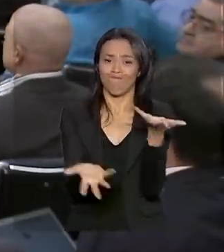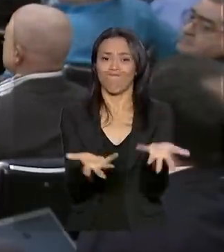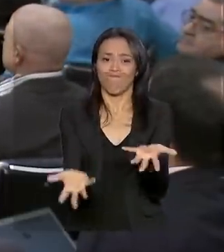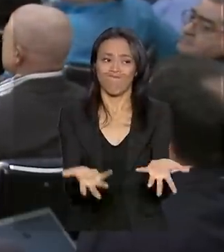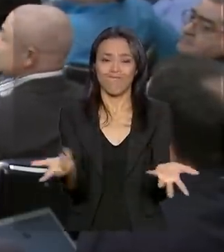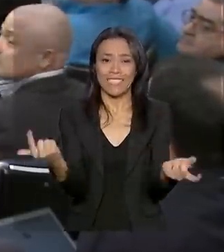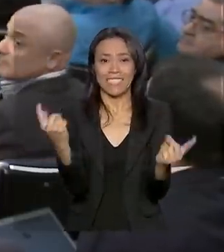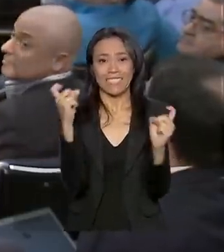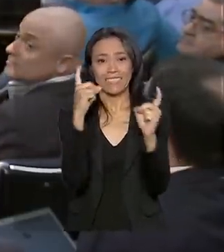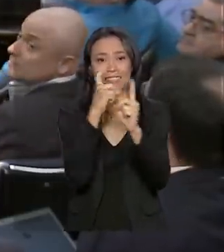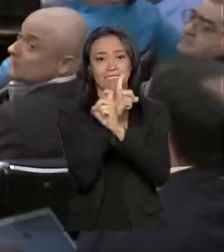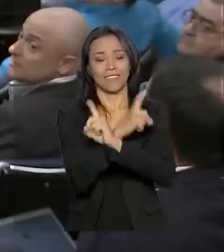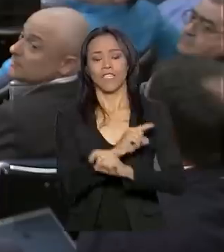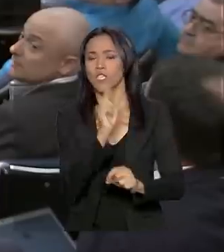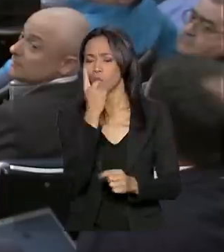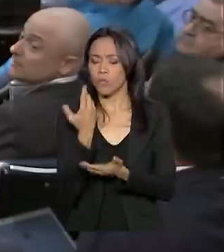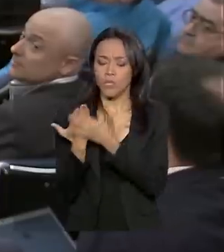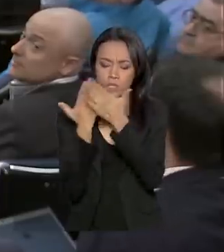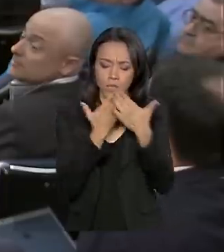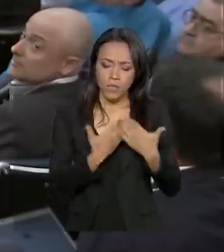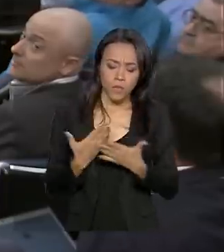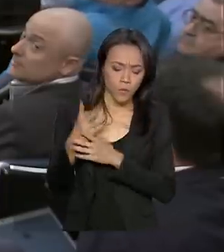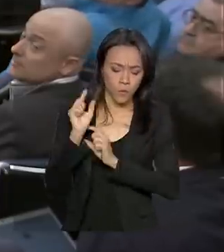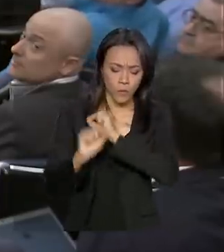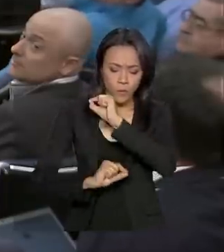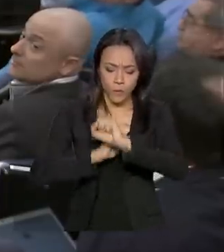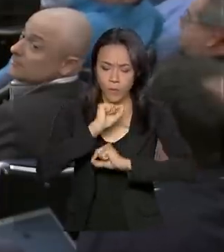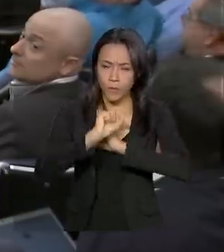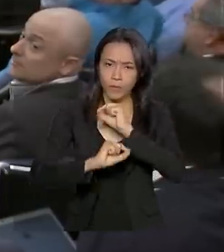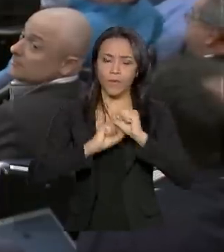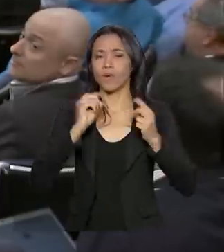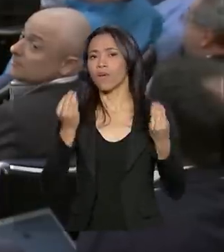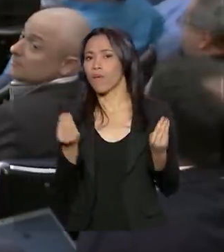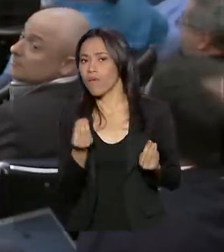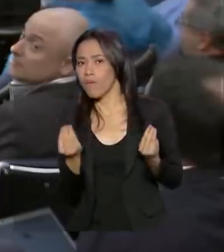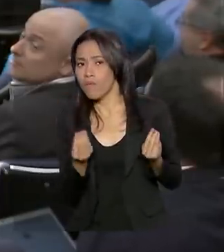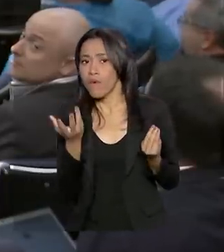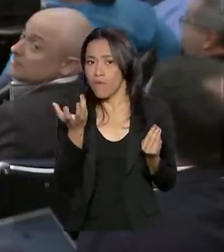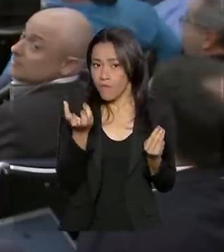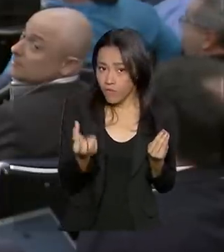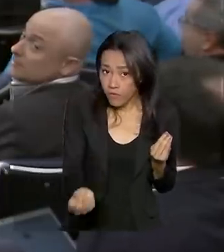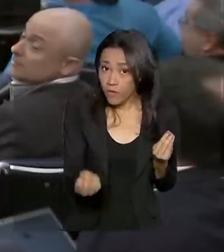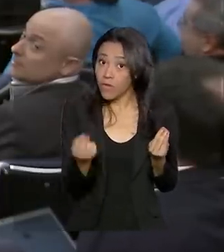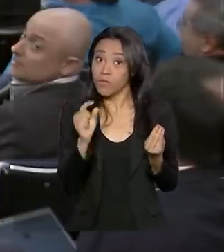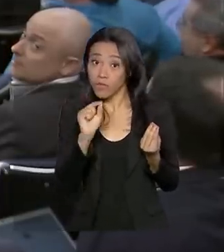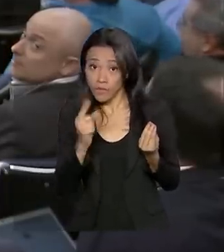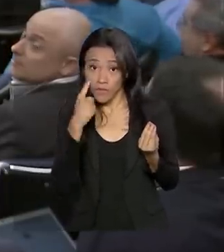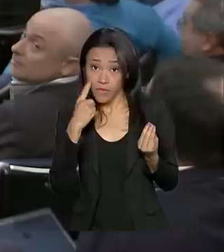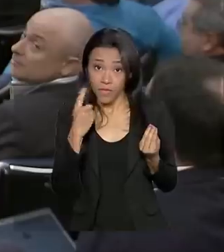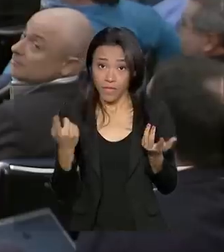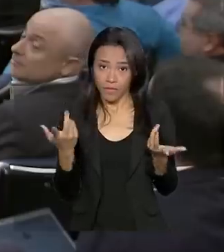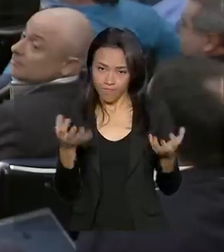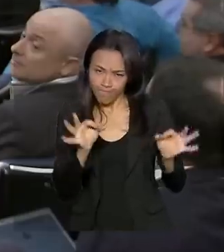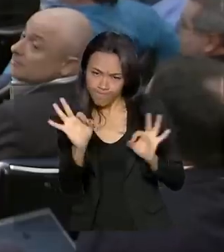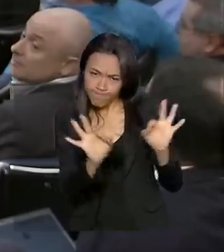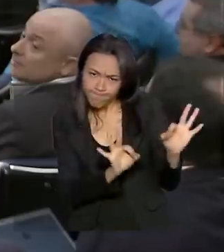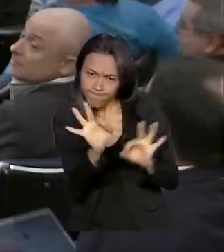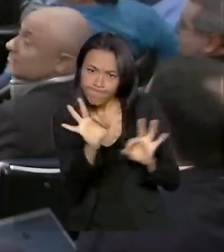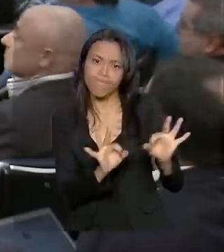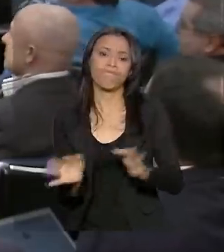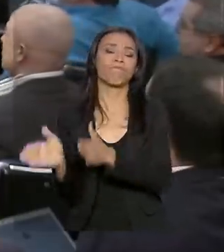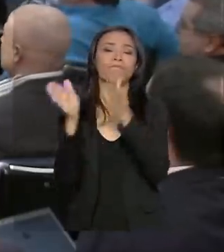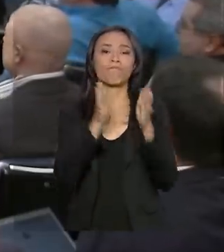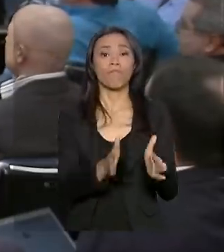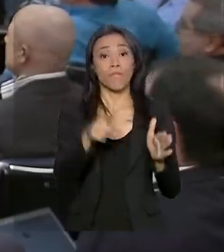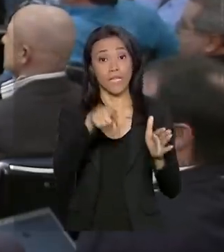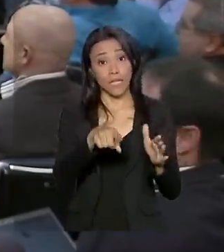ideias em estudo é a possibilidade de prestações intercaladas seguindo a entre safra. O impacto da reforma